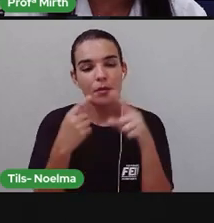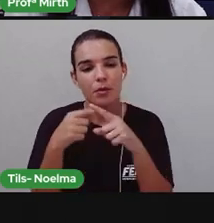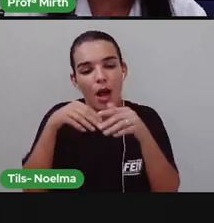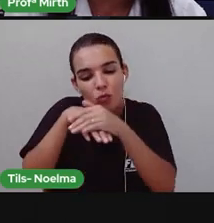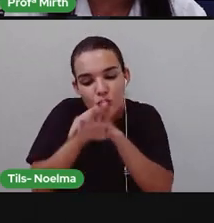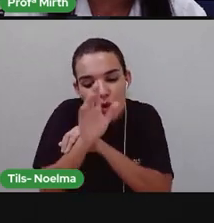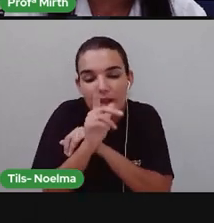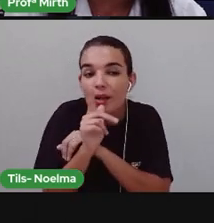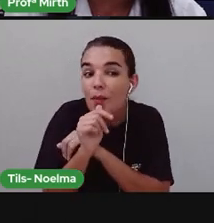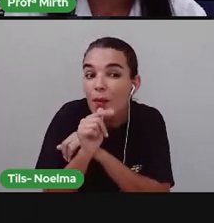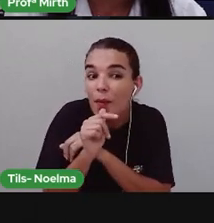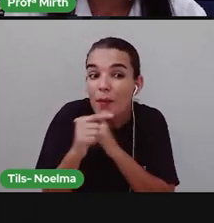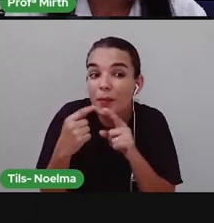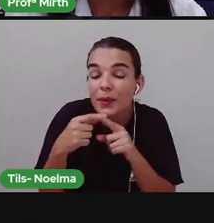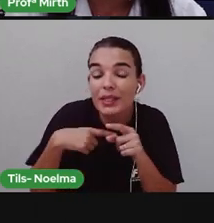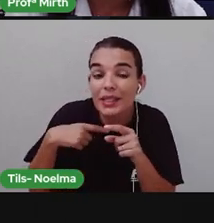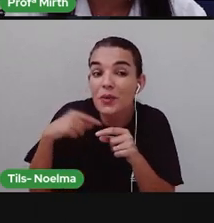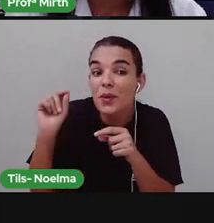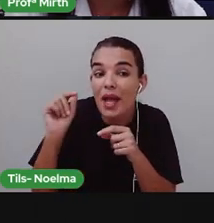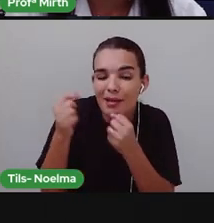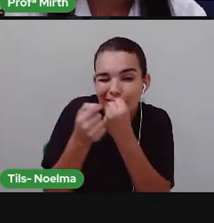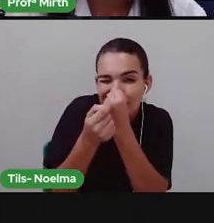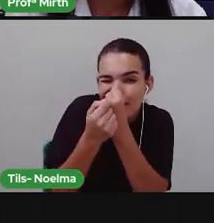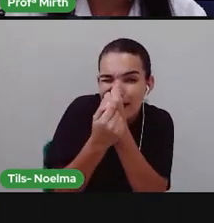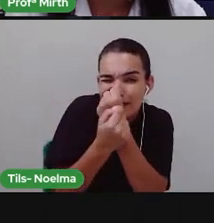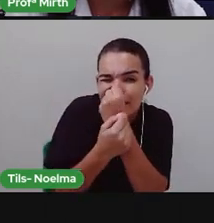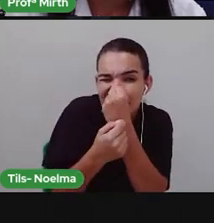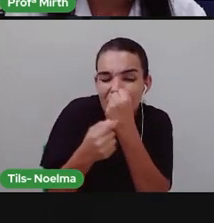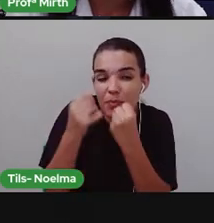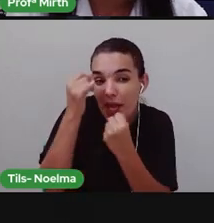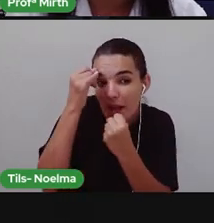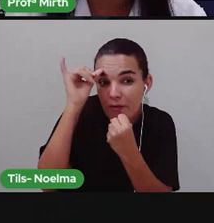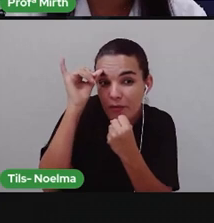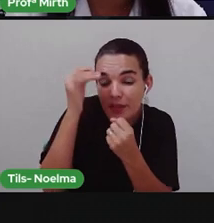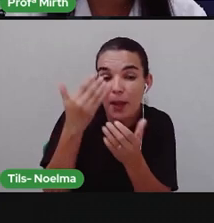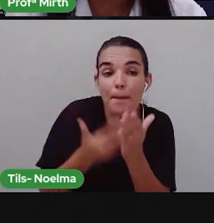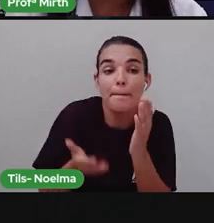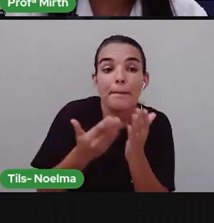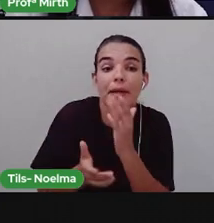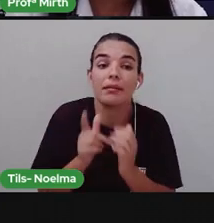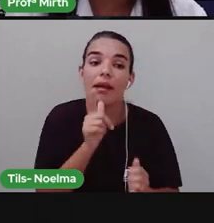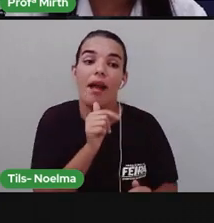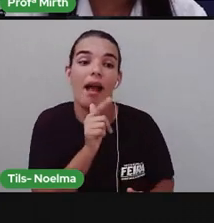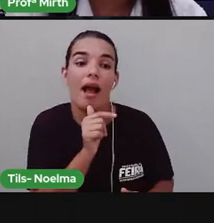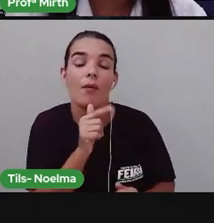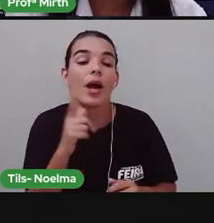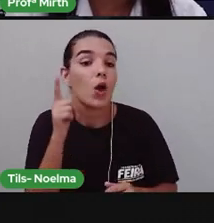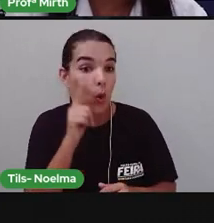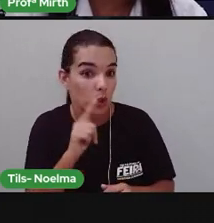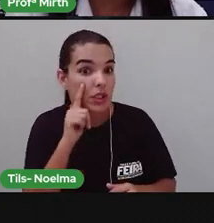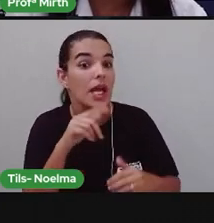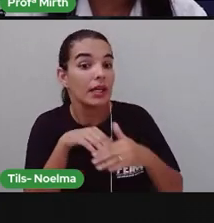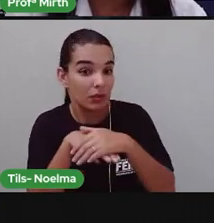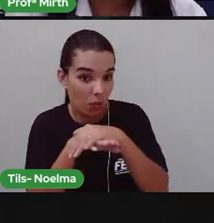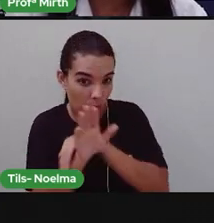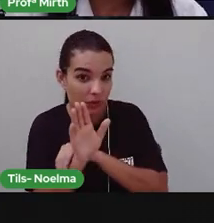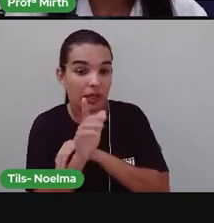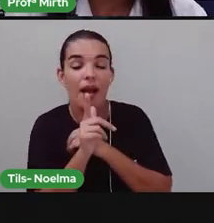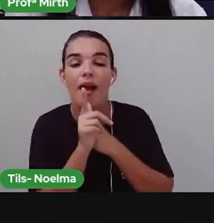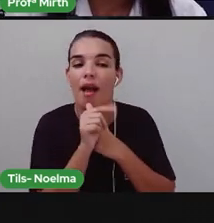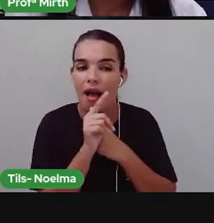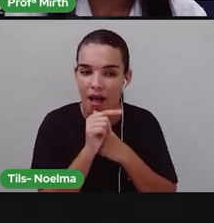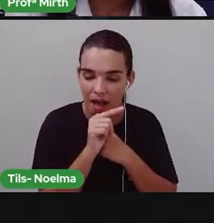Eles apresentam Aqueles espinos, né? Que evitam a perda de água E eles conseguem Armazenar Ali